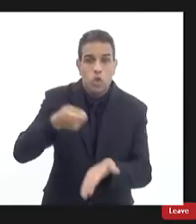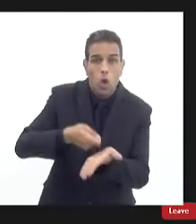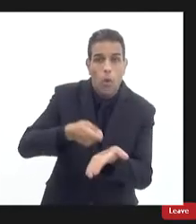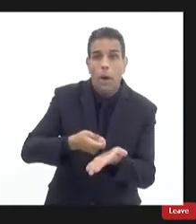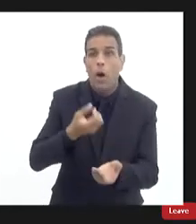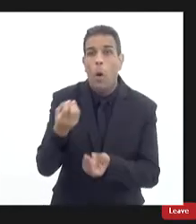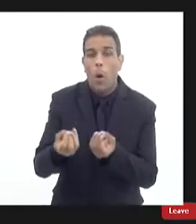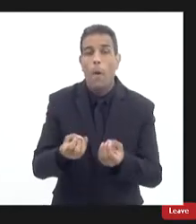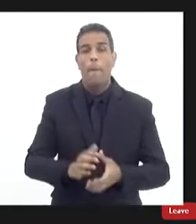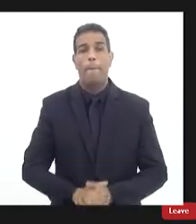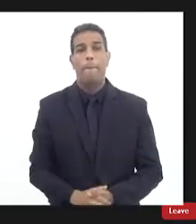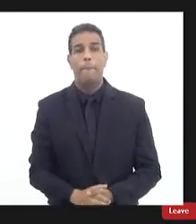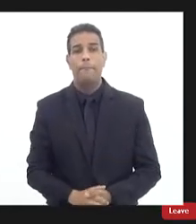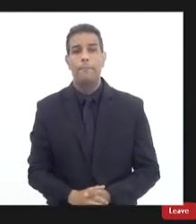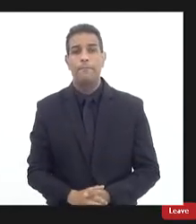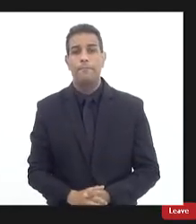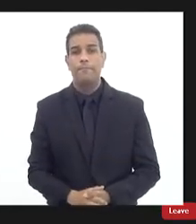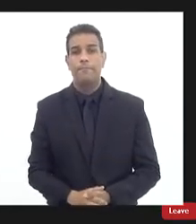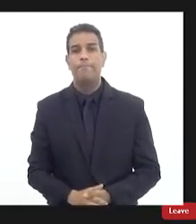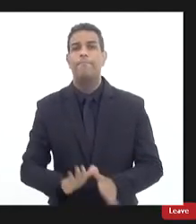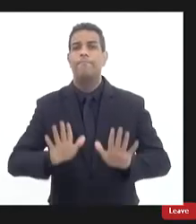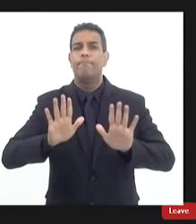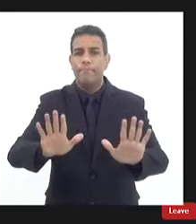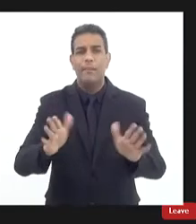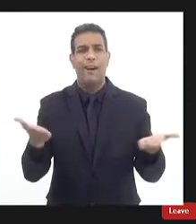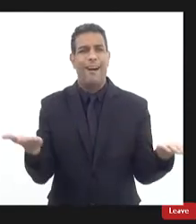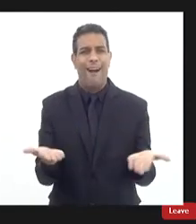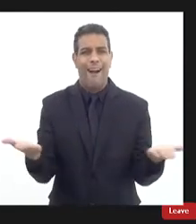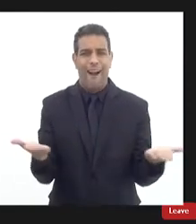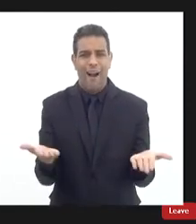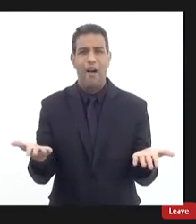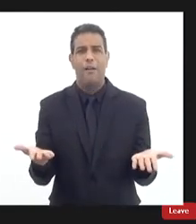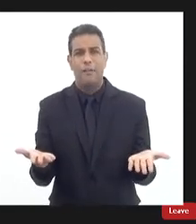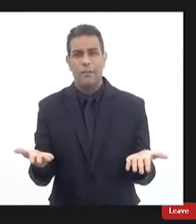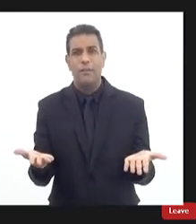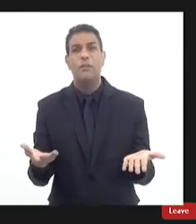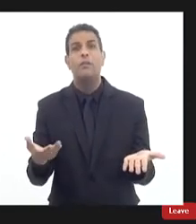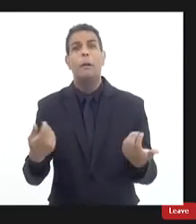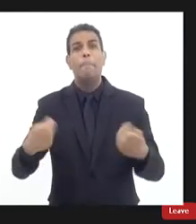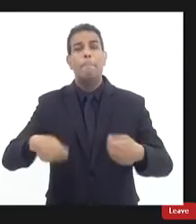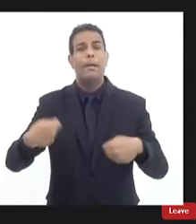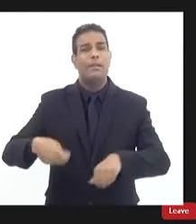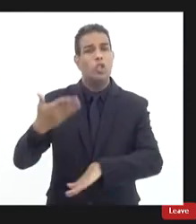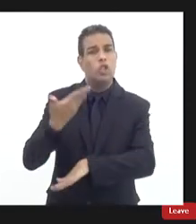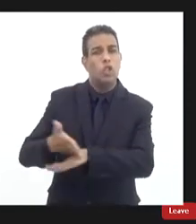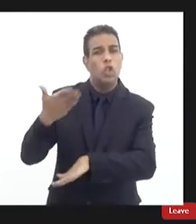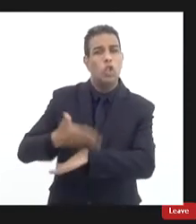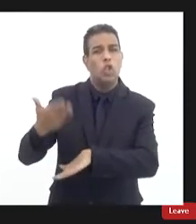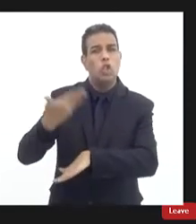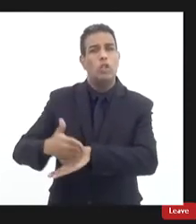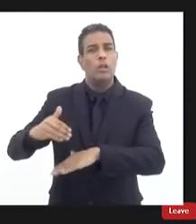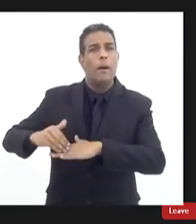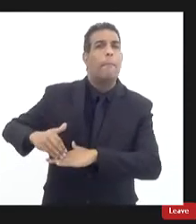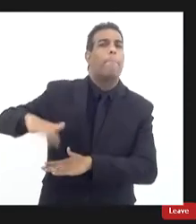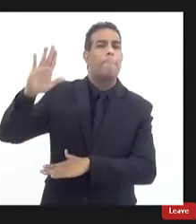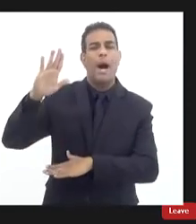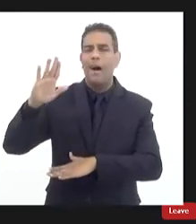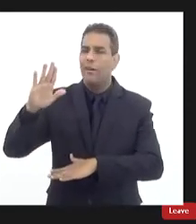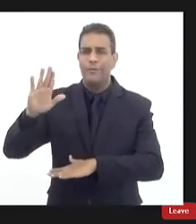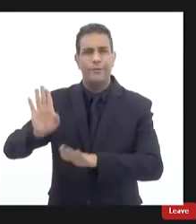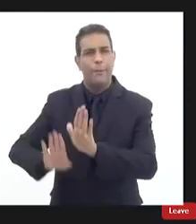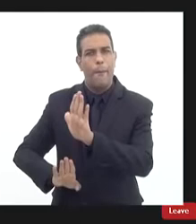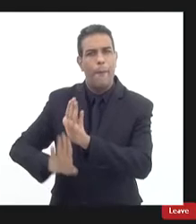feita mas acho que está tendo um cuidado realmente agora com o treinamento aumentar o treinamento nosso